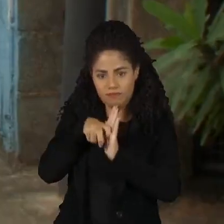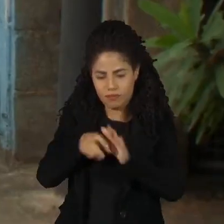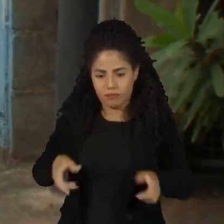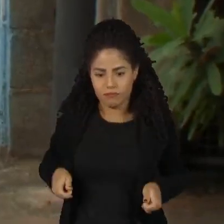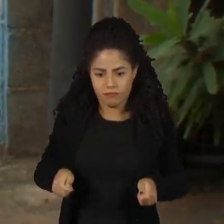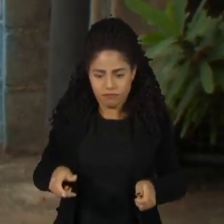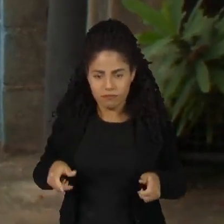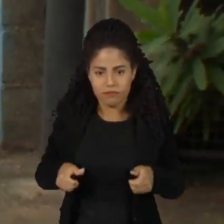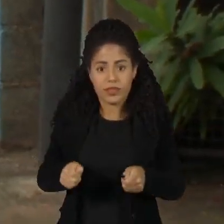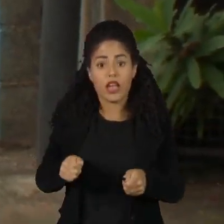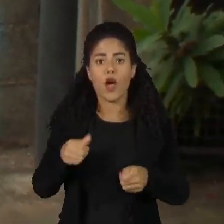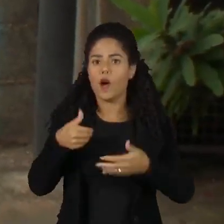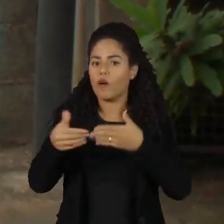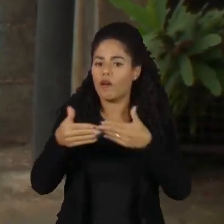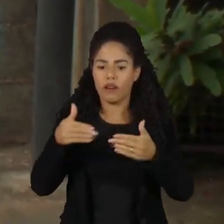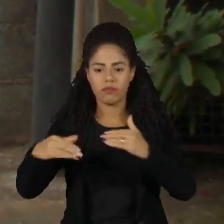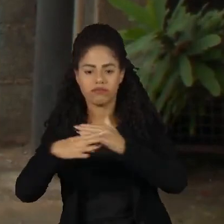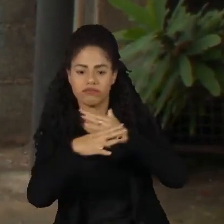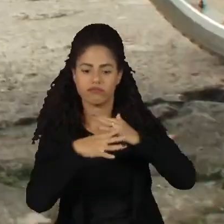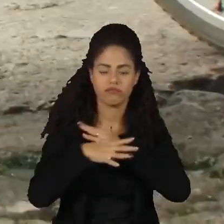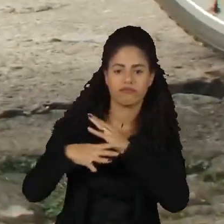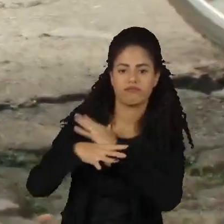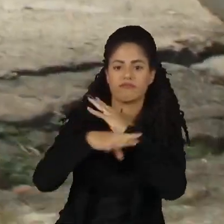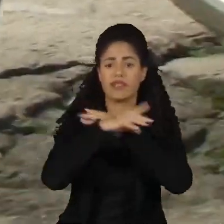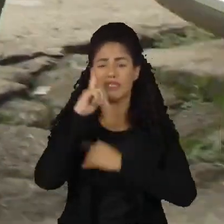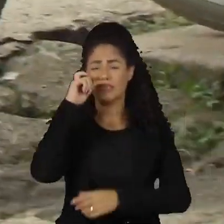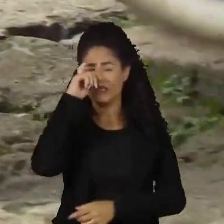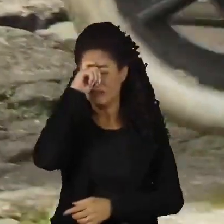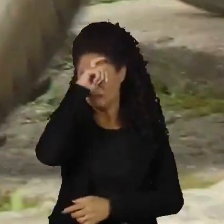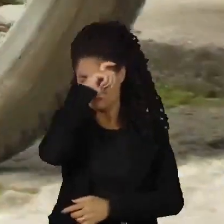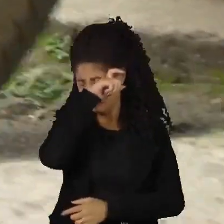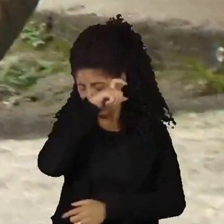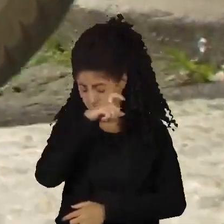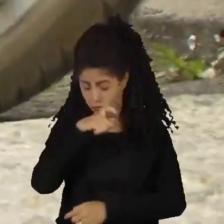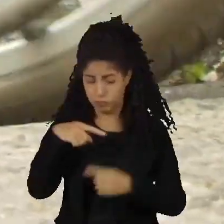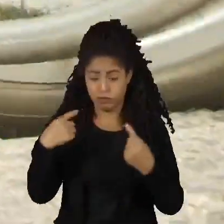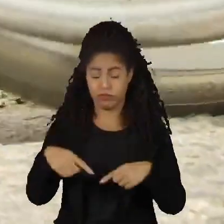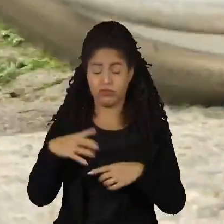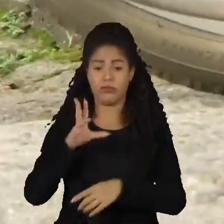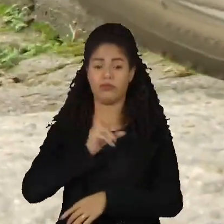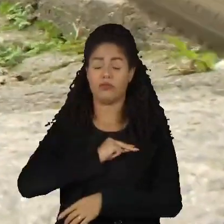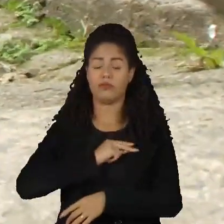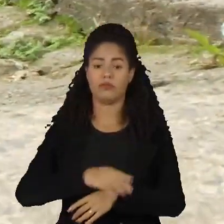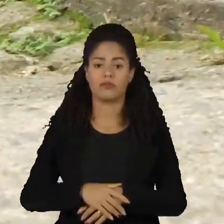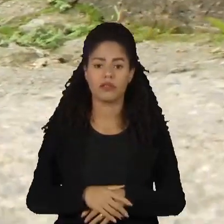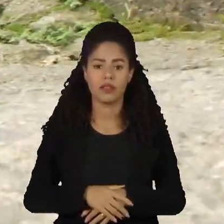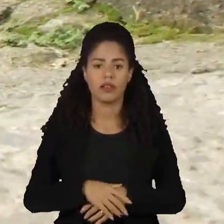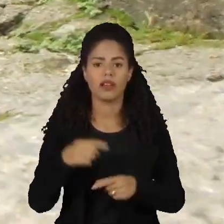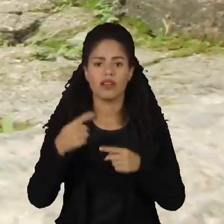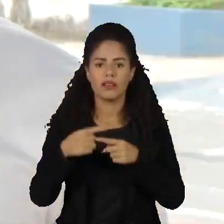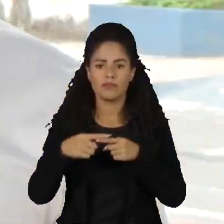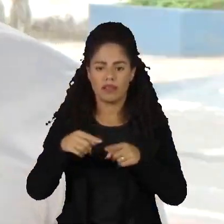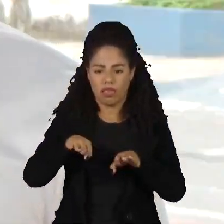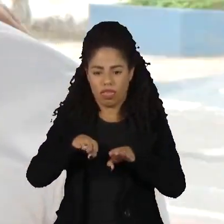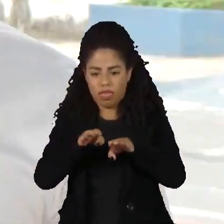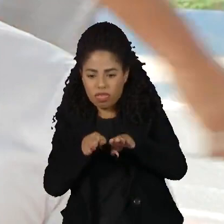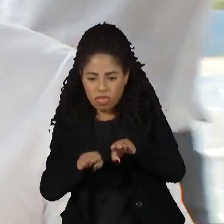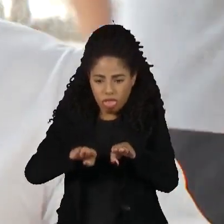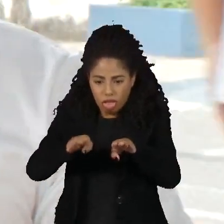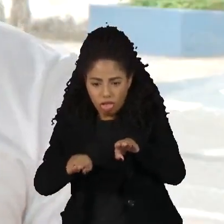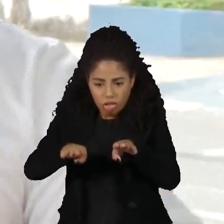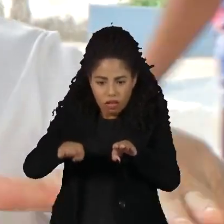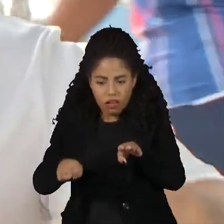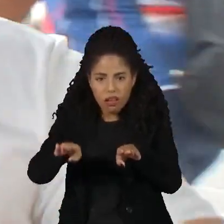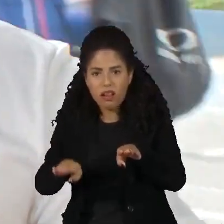Para ele, qualquer deslocamento pela cidade é uma verdadeira via sacra. Calçadas não adaptadas ou